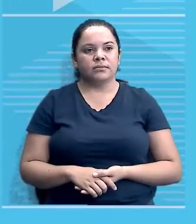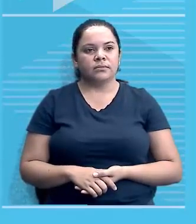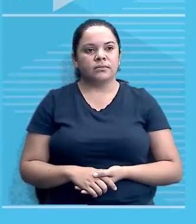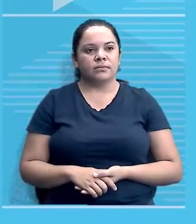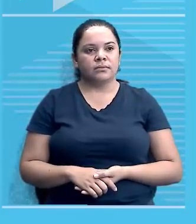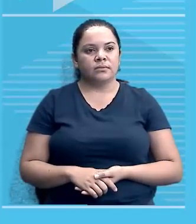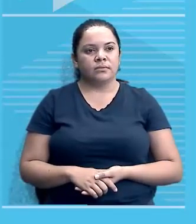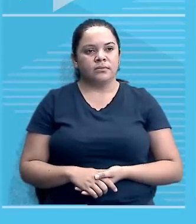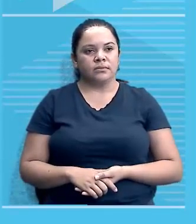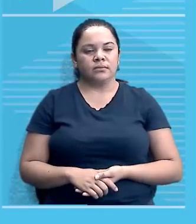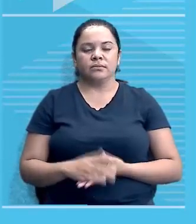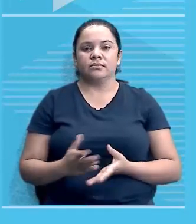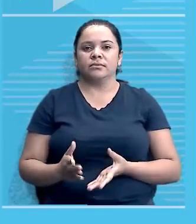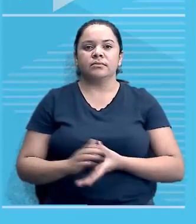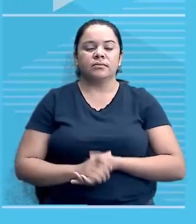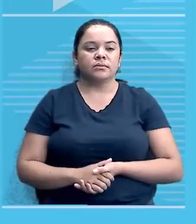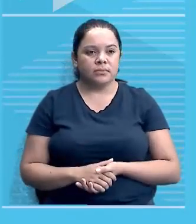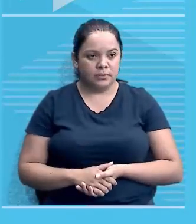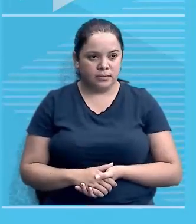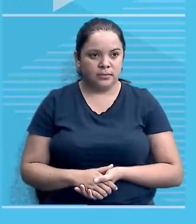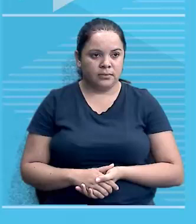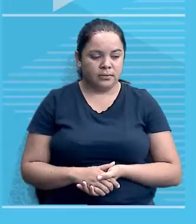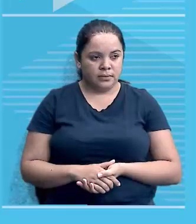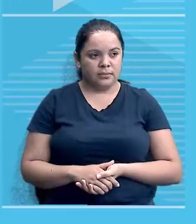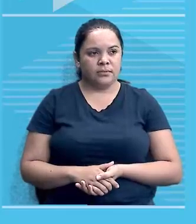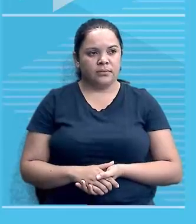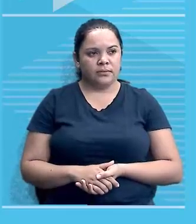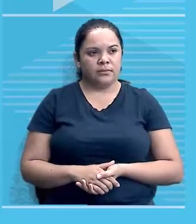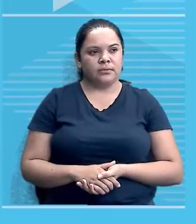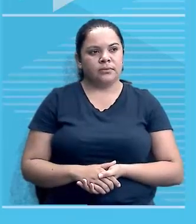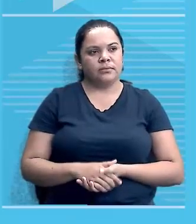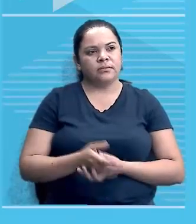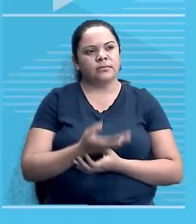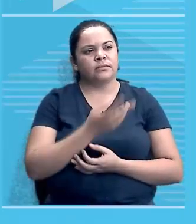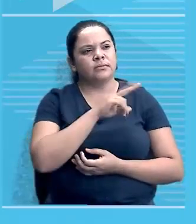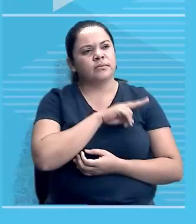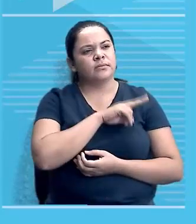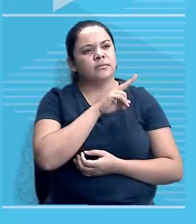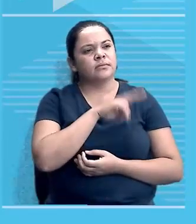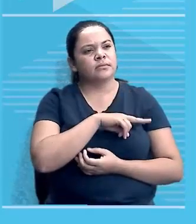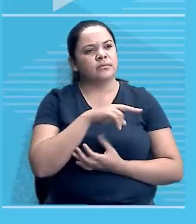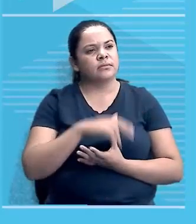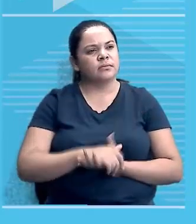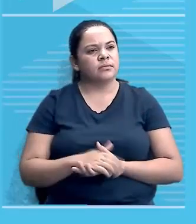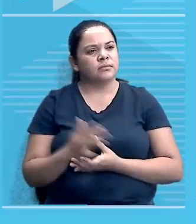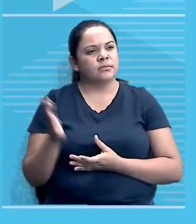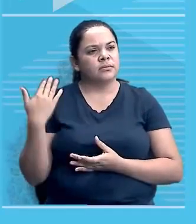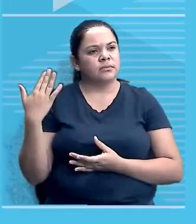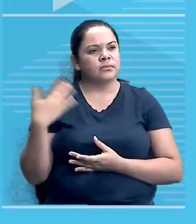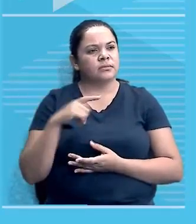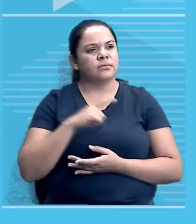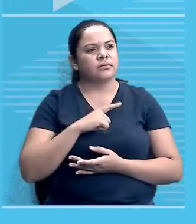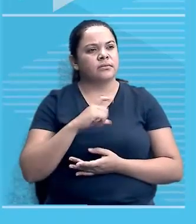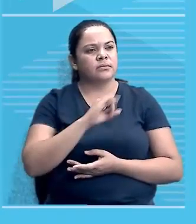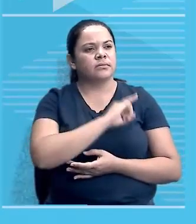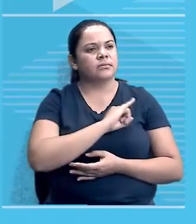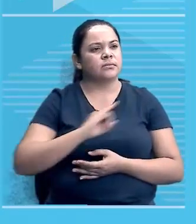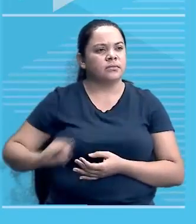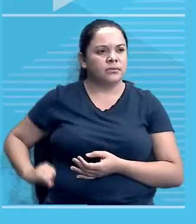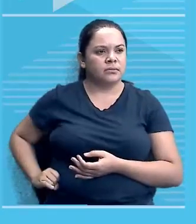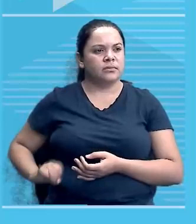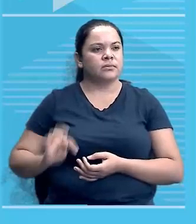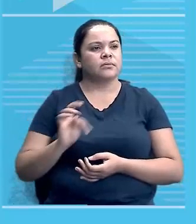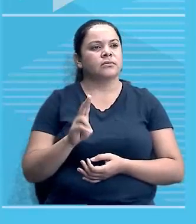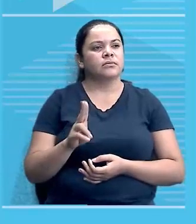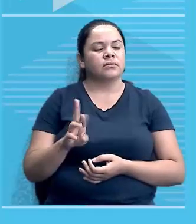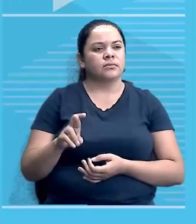Saiu de uma dominação e entrou em outra, não é verdade? Estava sendo dominada pelo Império Turco Otomano, mas em 1911,